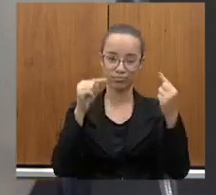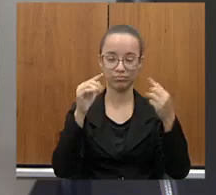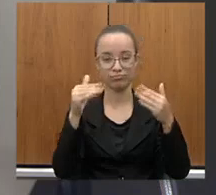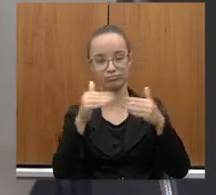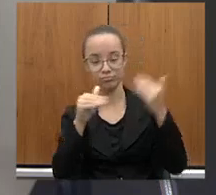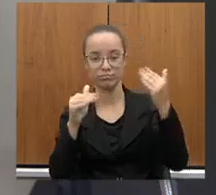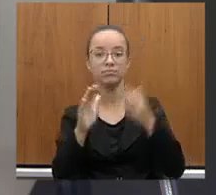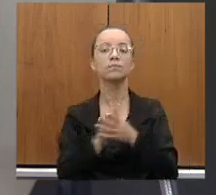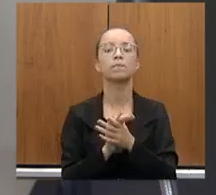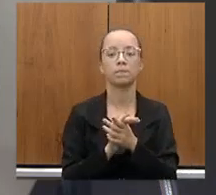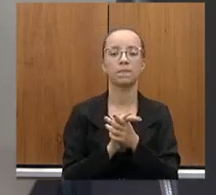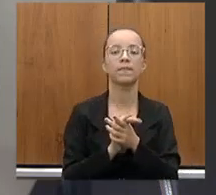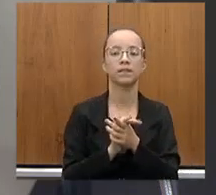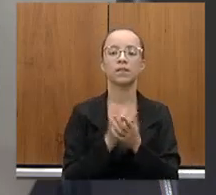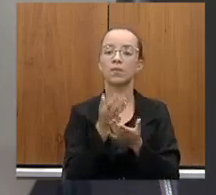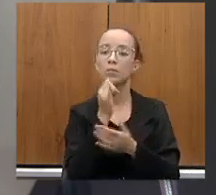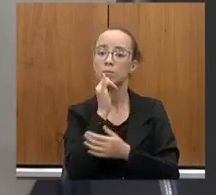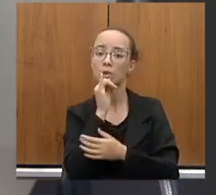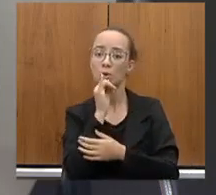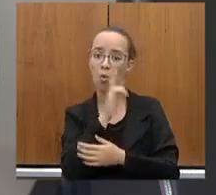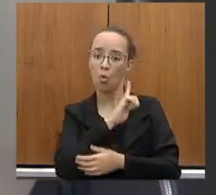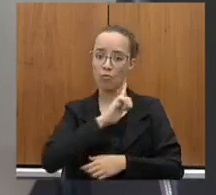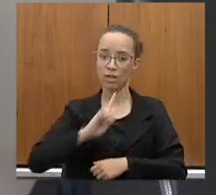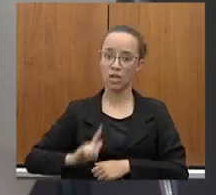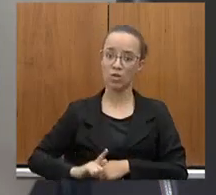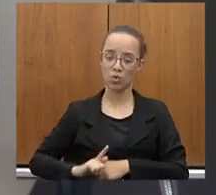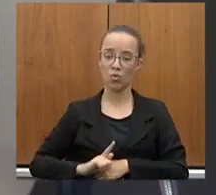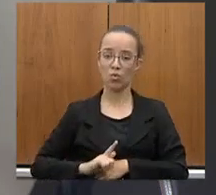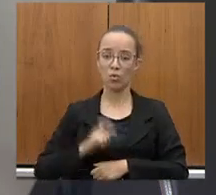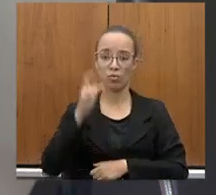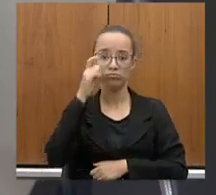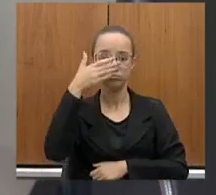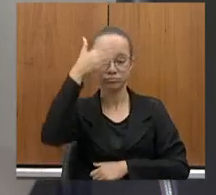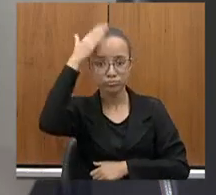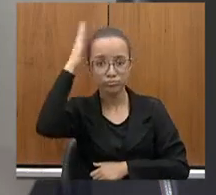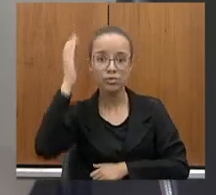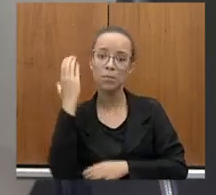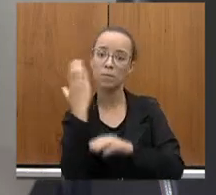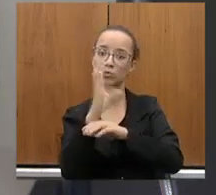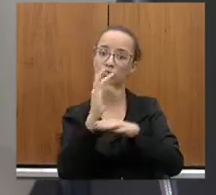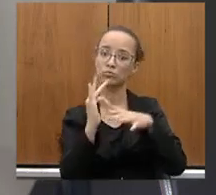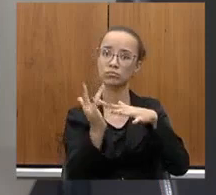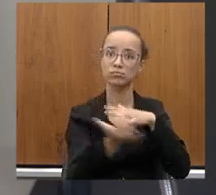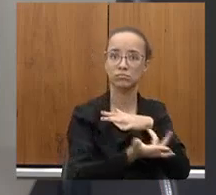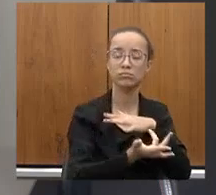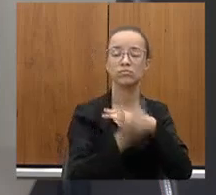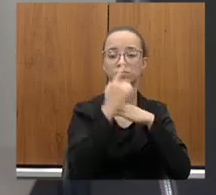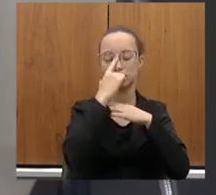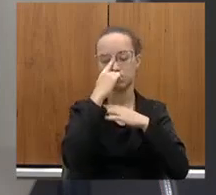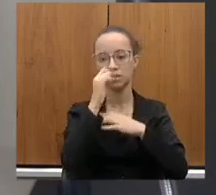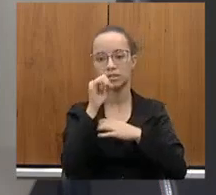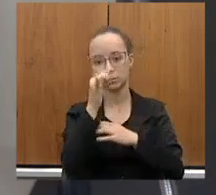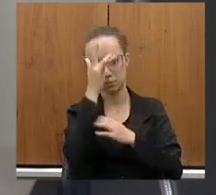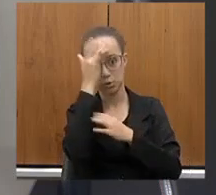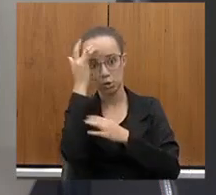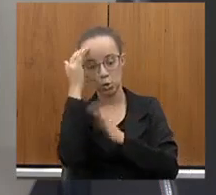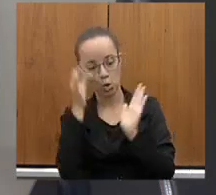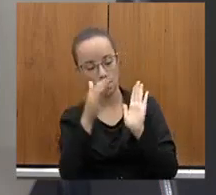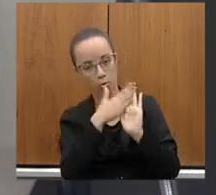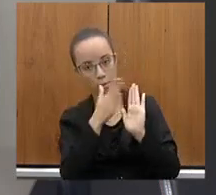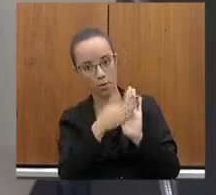polarização que o próprio governador fez recentemente nas suas redes, que quem é crítico a uma determinada proposta